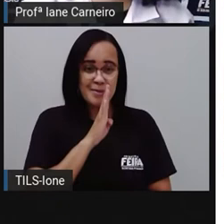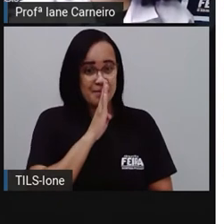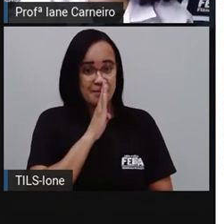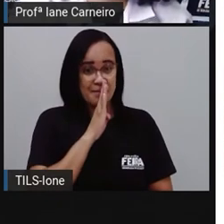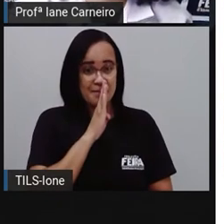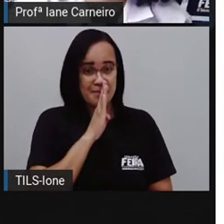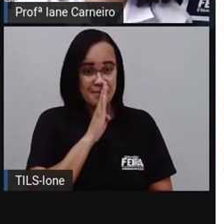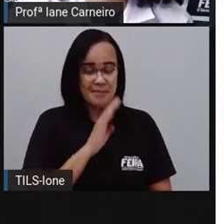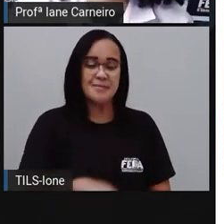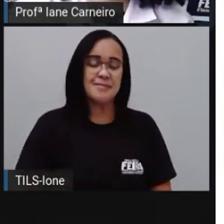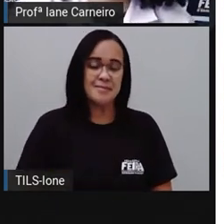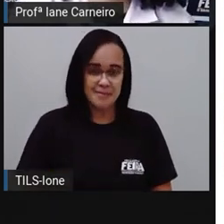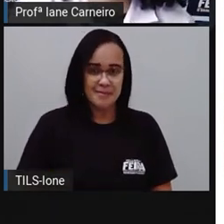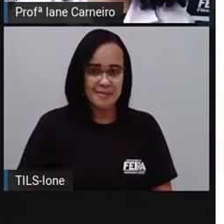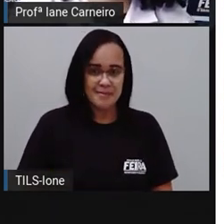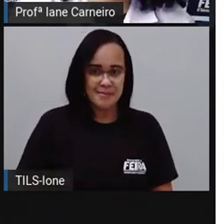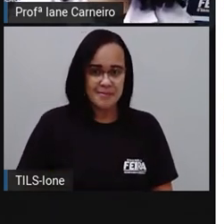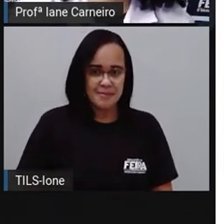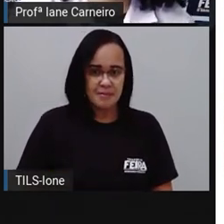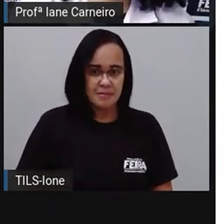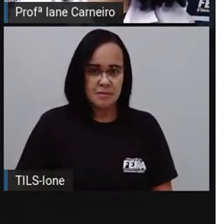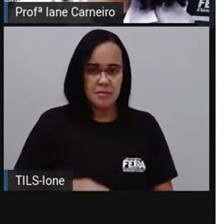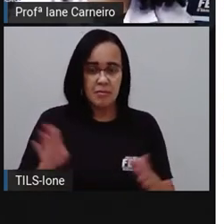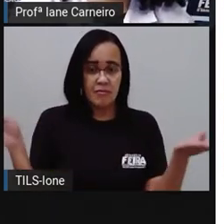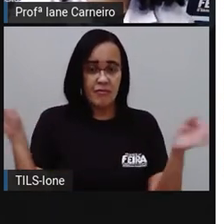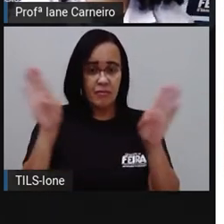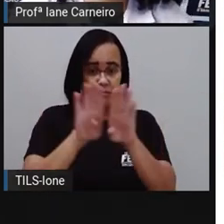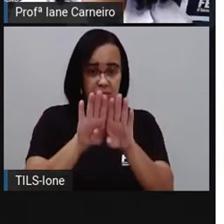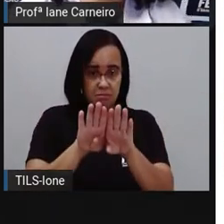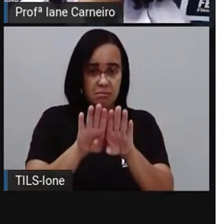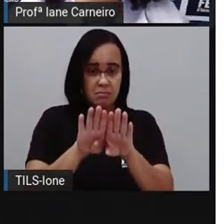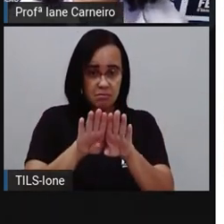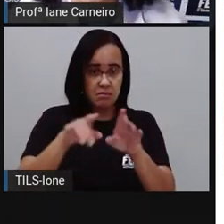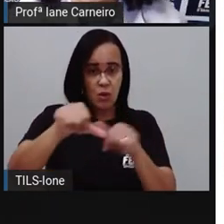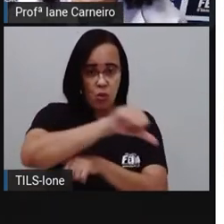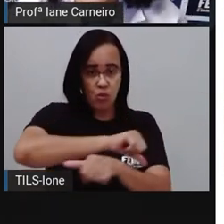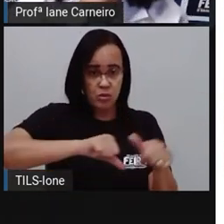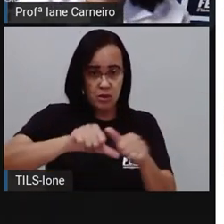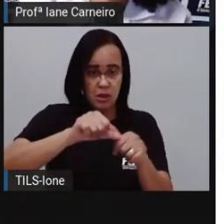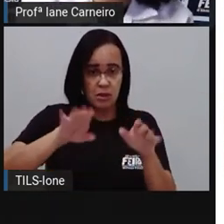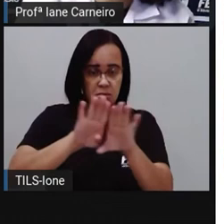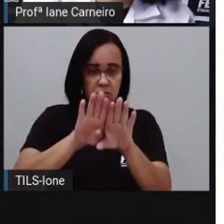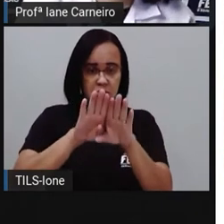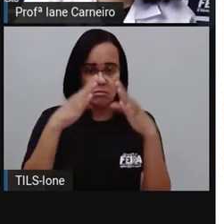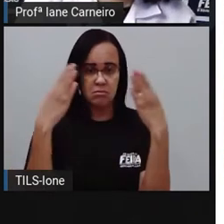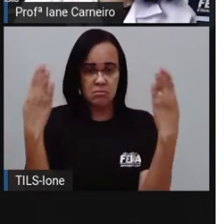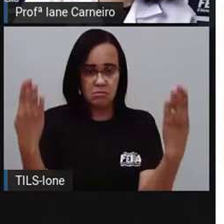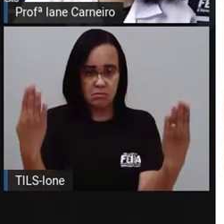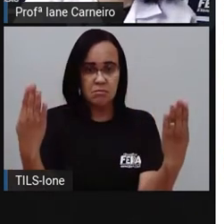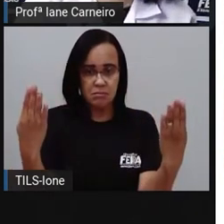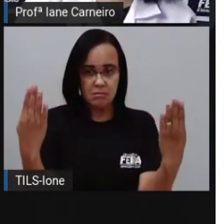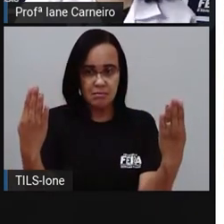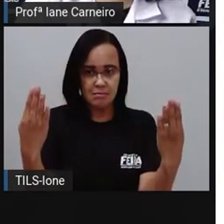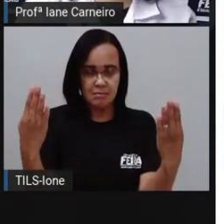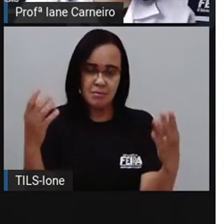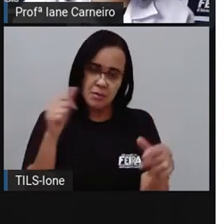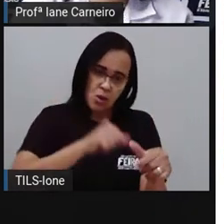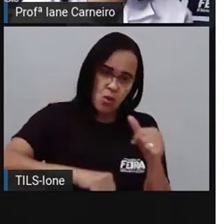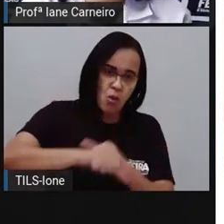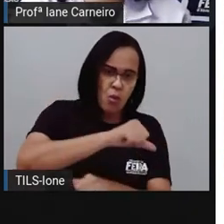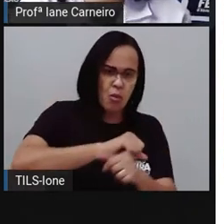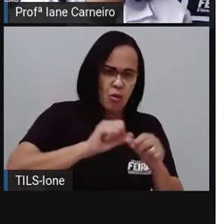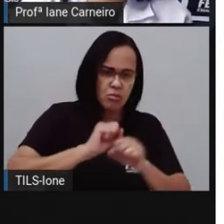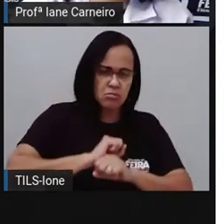próximo. O oposto de fechado é aberto. O oposto de